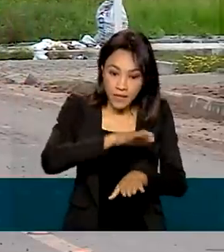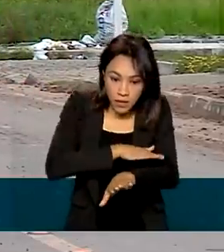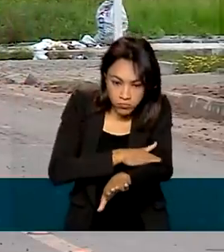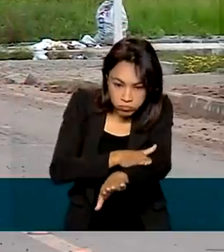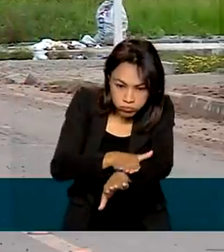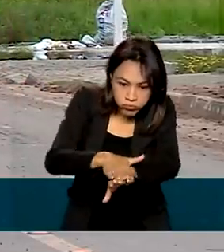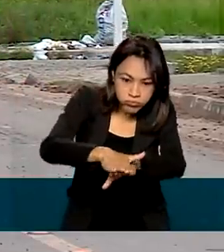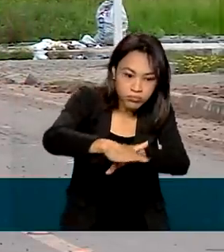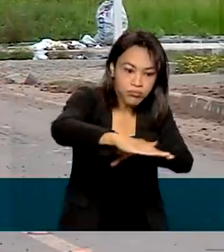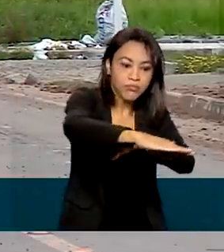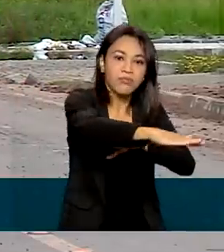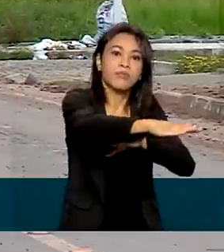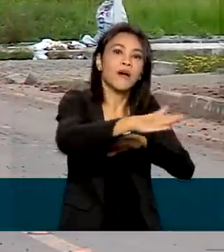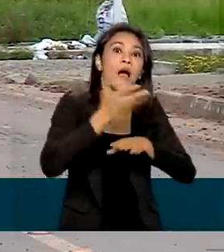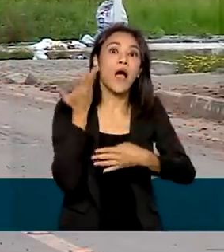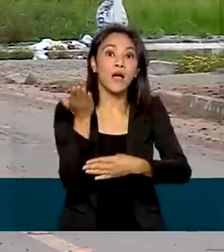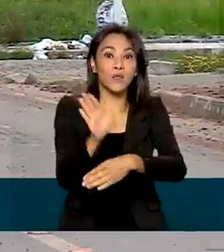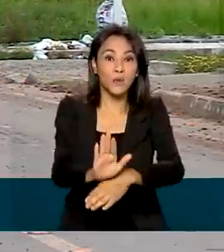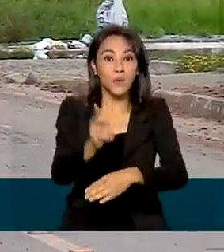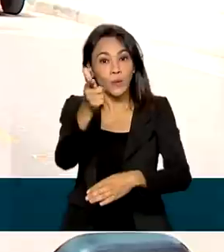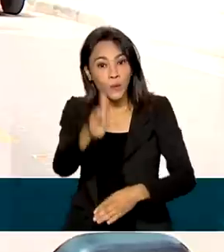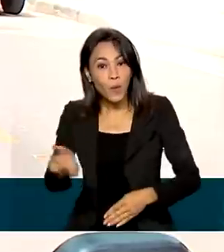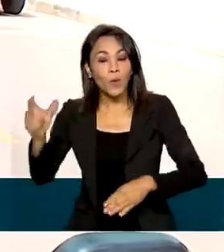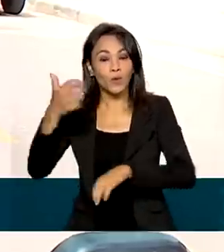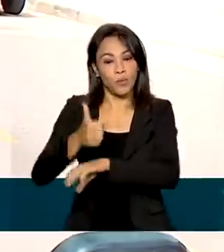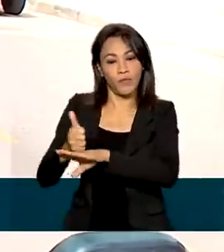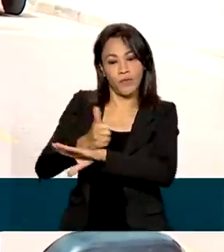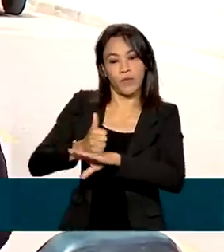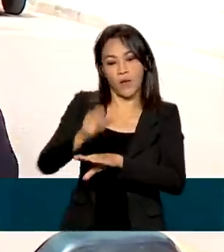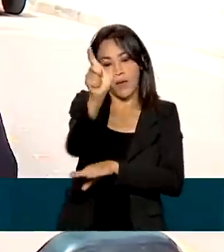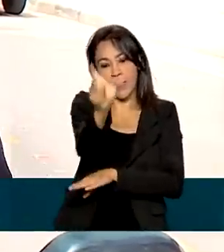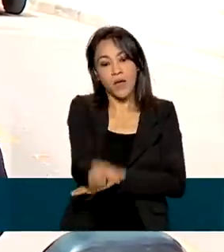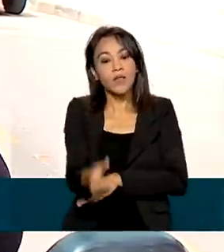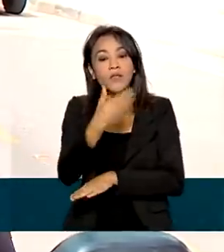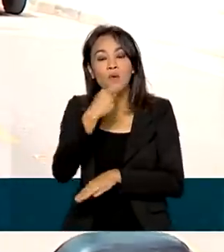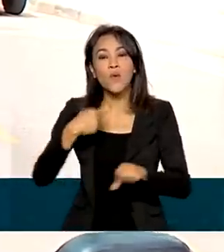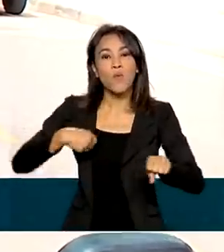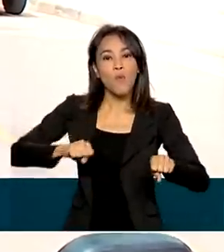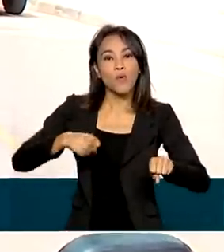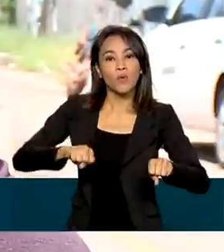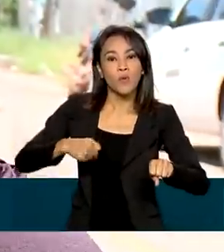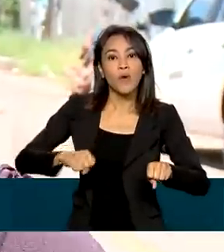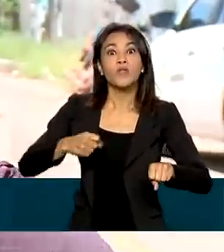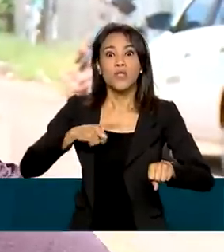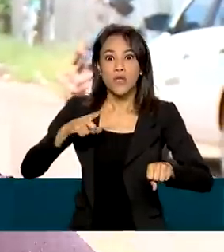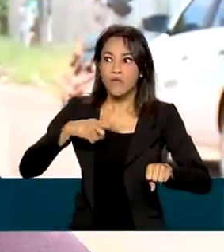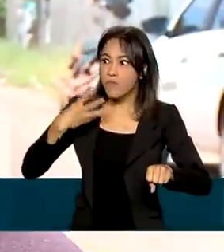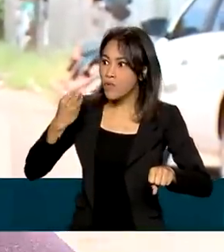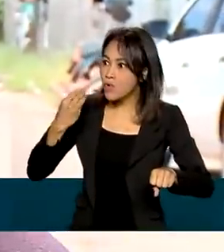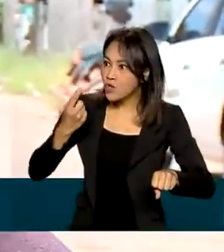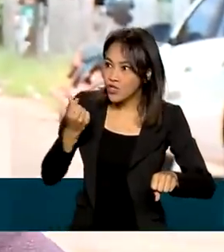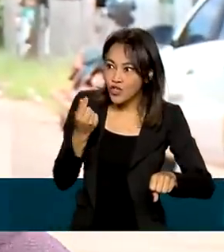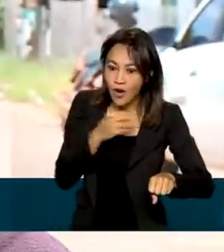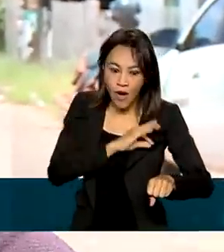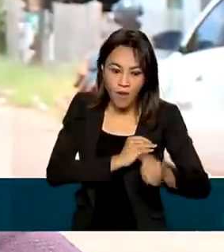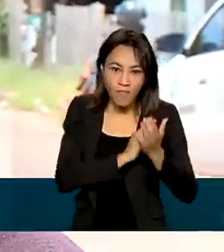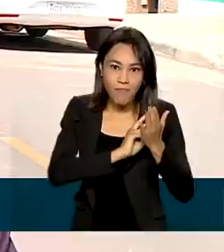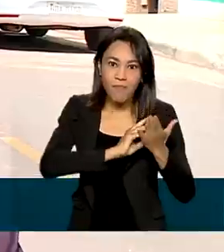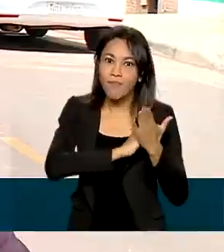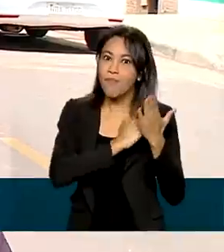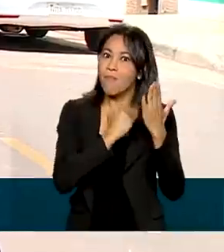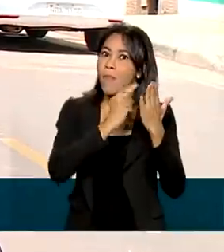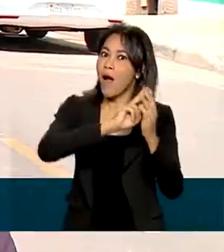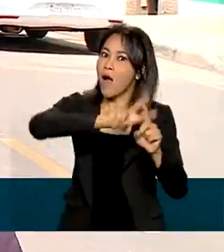beneficiou outro profissional que atua na região. O motoboy Tiago conta que ganhou mais corridas e viu sua renda dobrar.